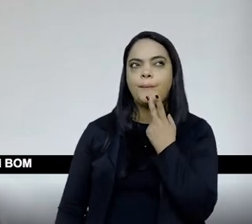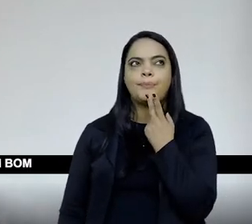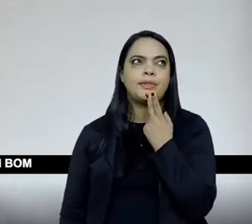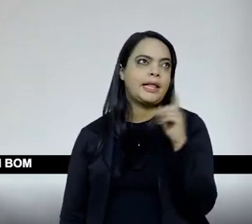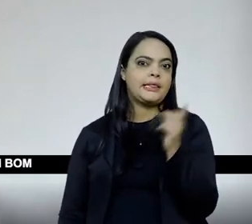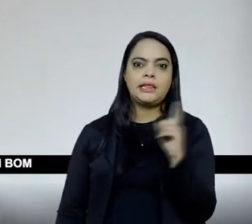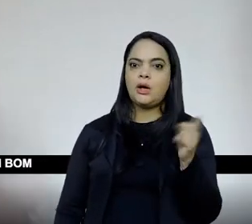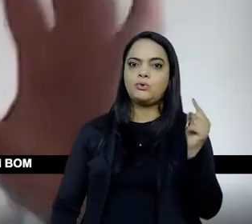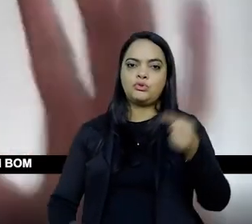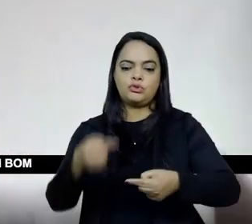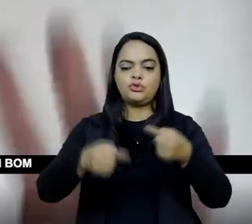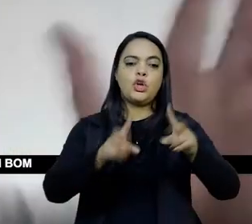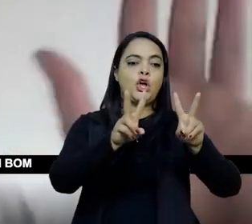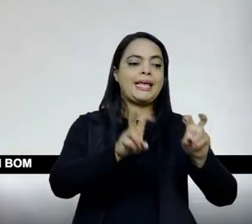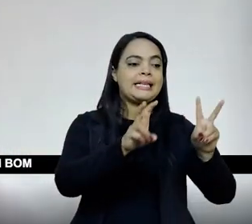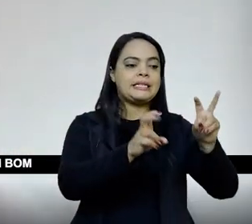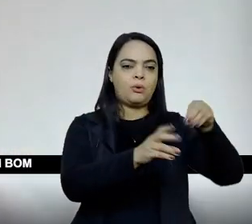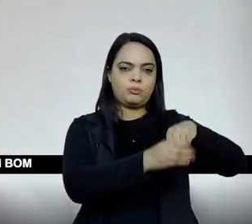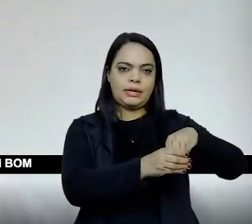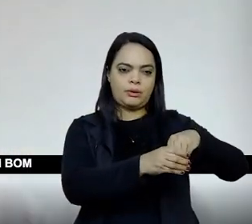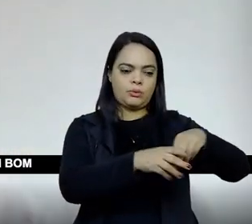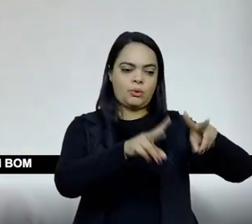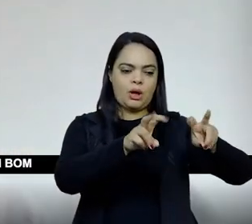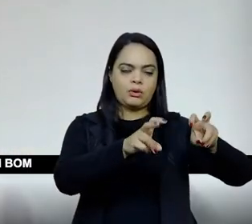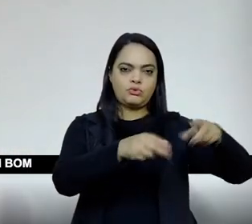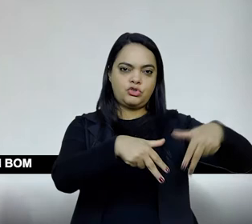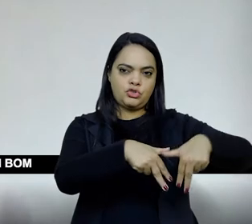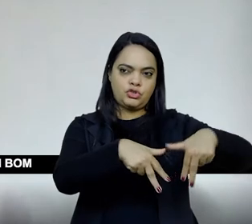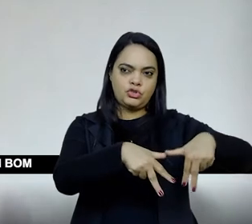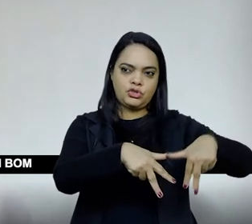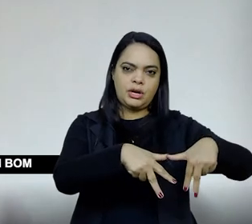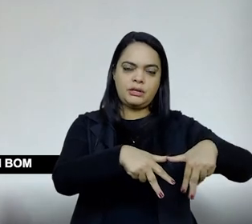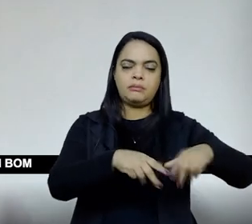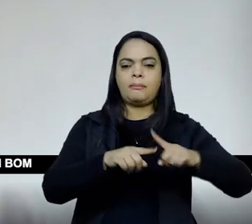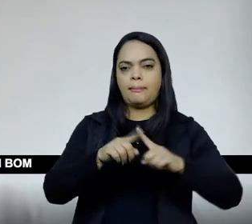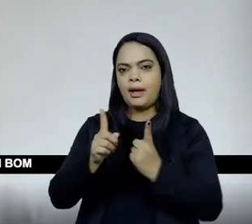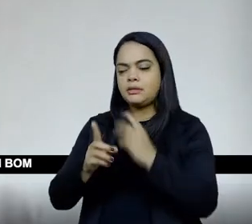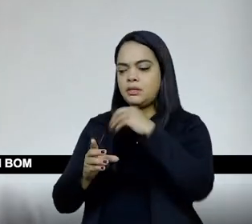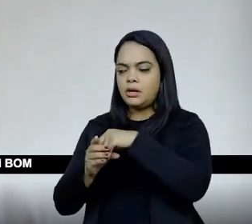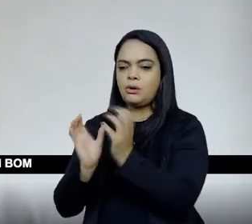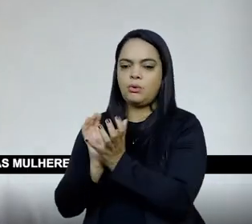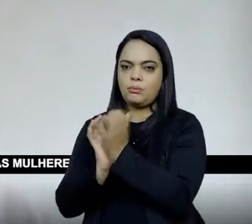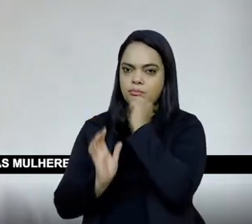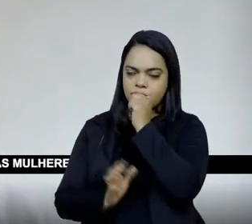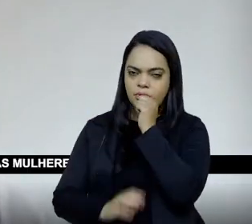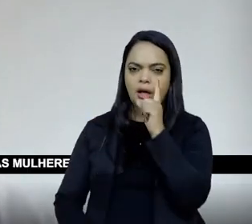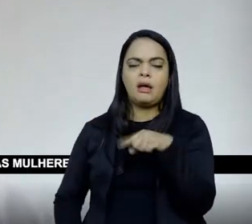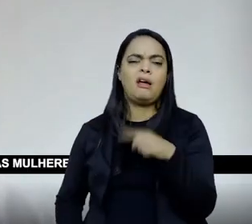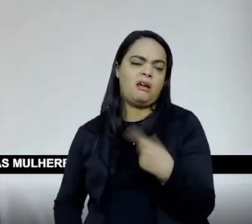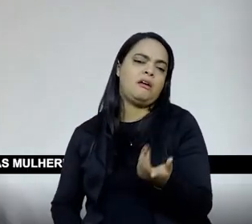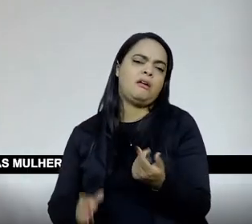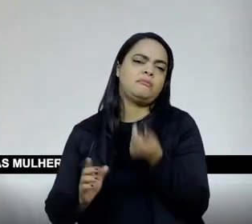questões de gênero, não trabalhar gênero como categoria, mas as mulheres, eu acho que aí, esse é um bom exemplo